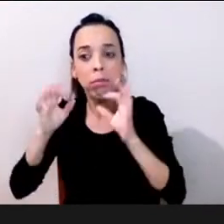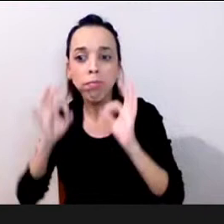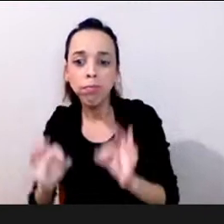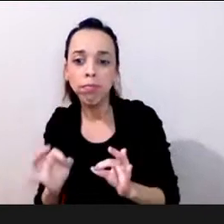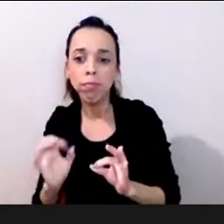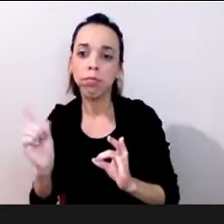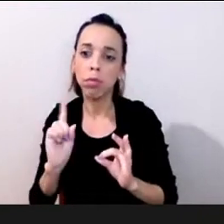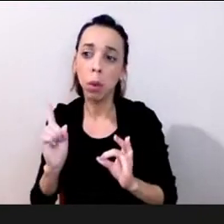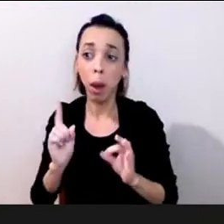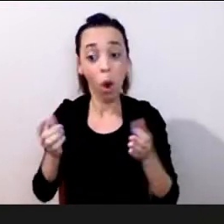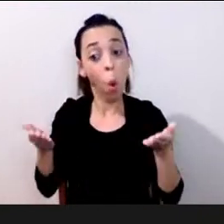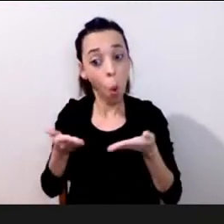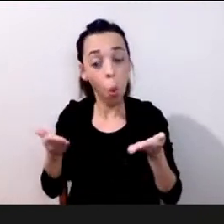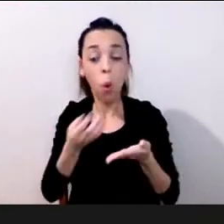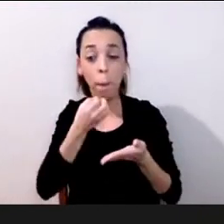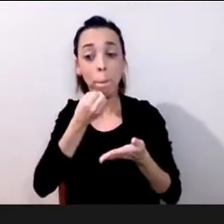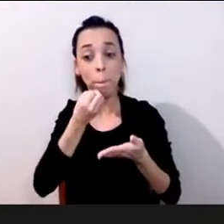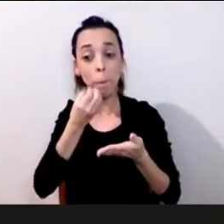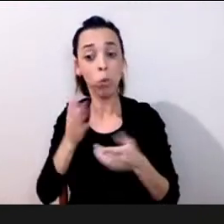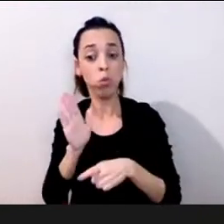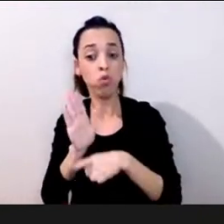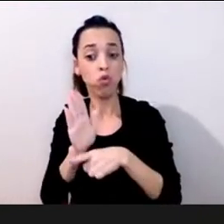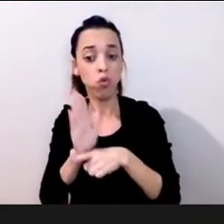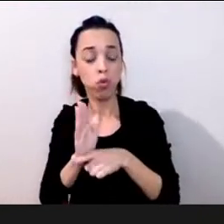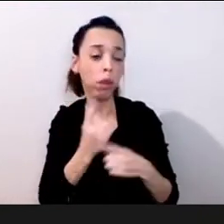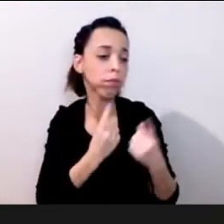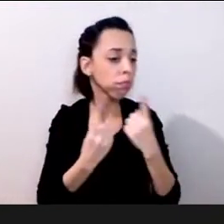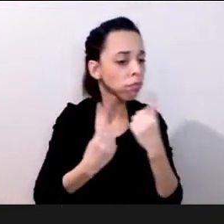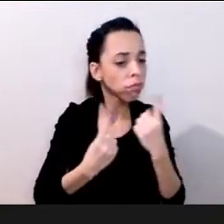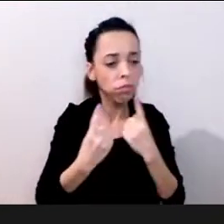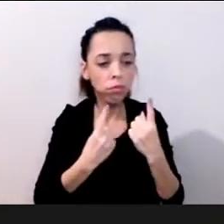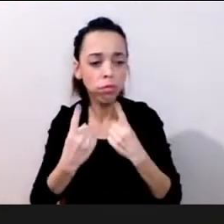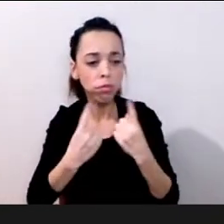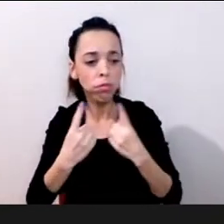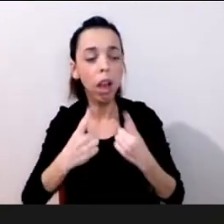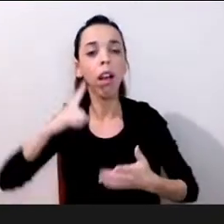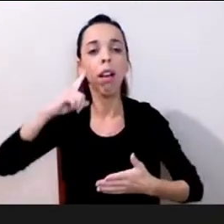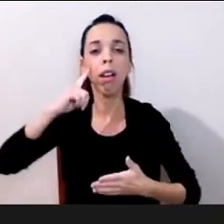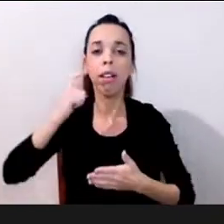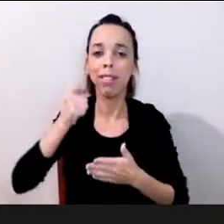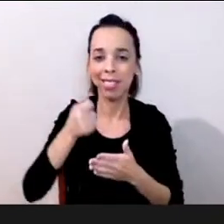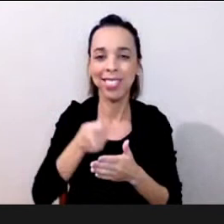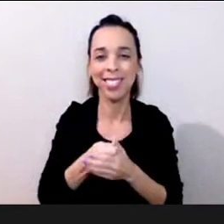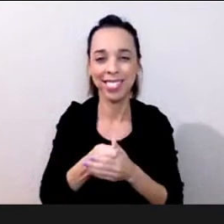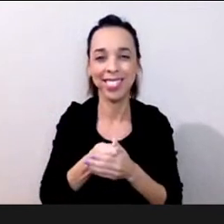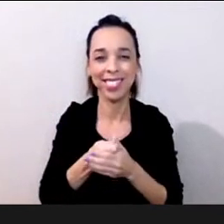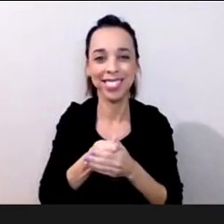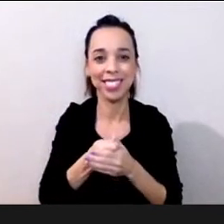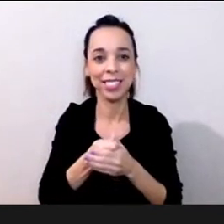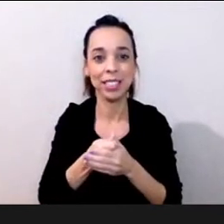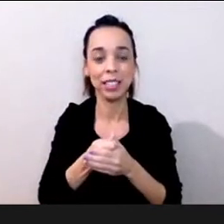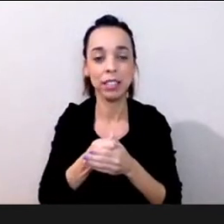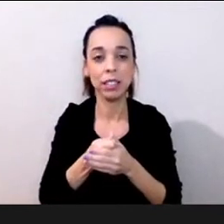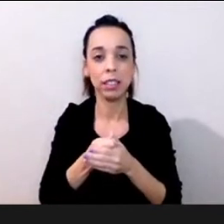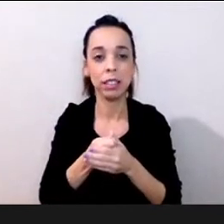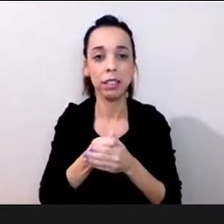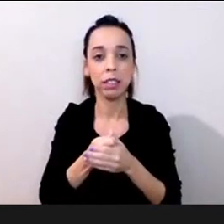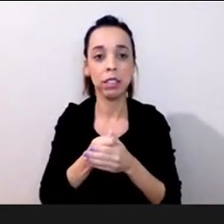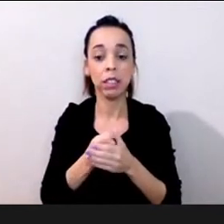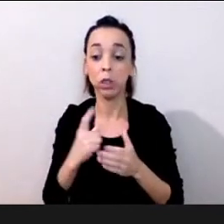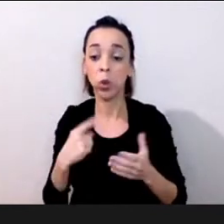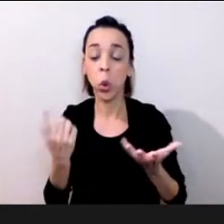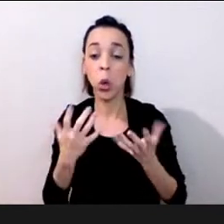nisto sobretudo se nós soubermos que nós não estamos à procura não estamos à procura de fazer tudo certo